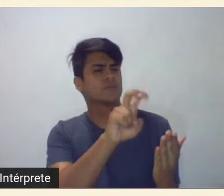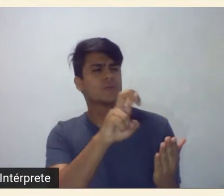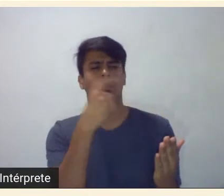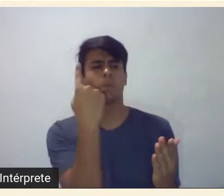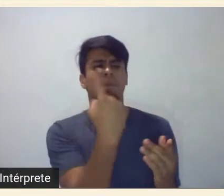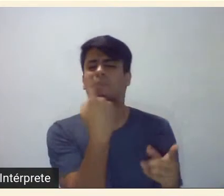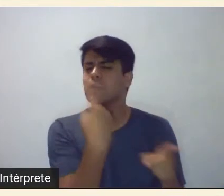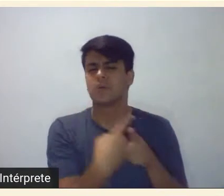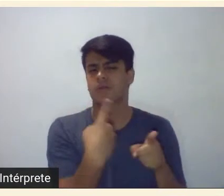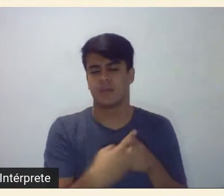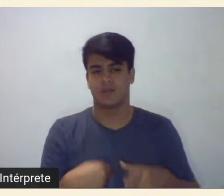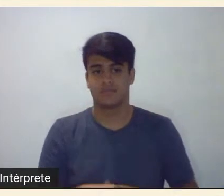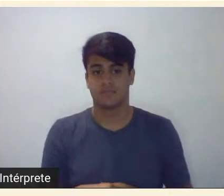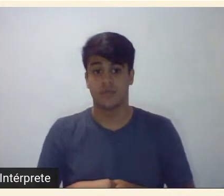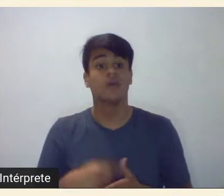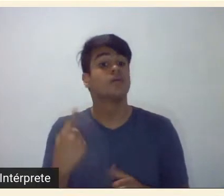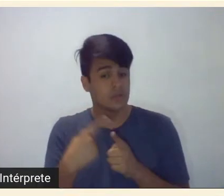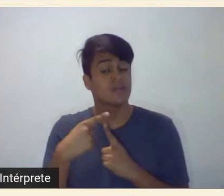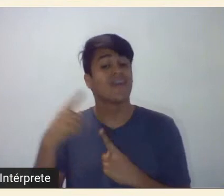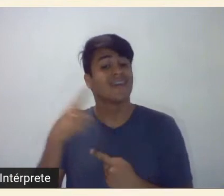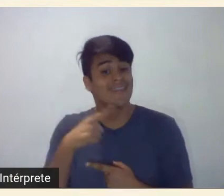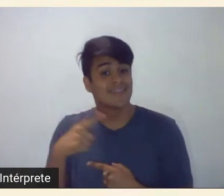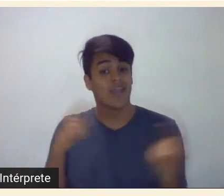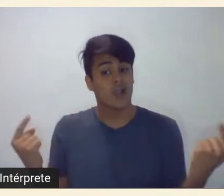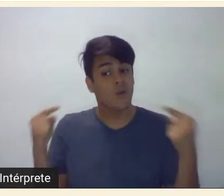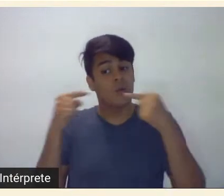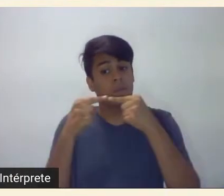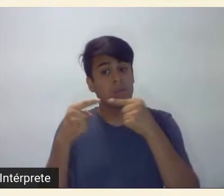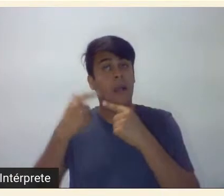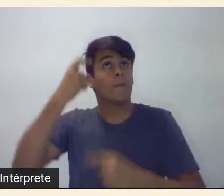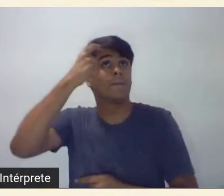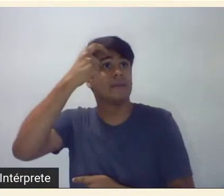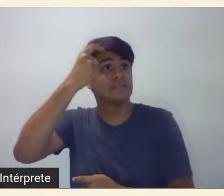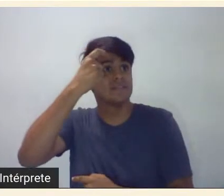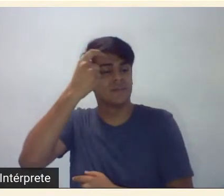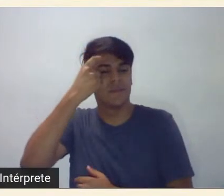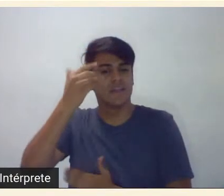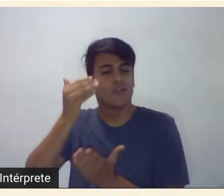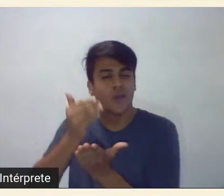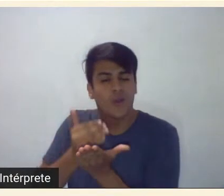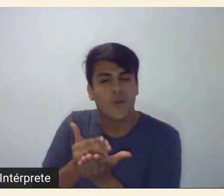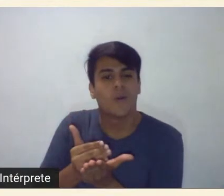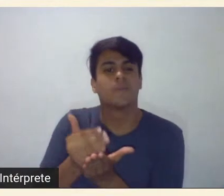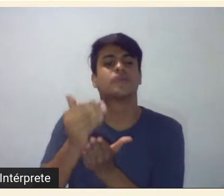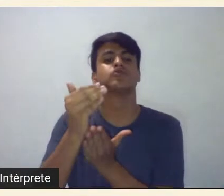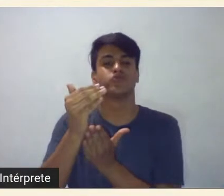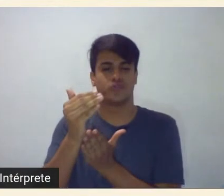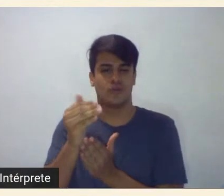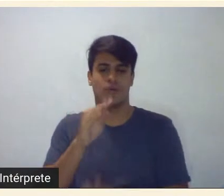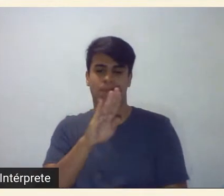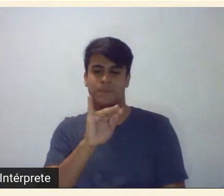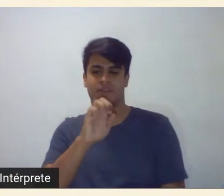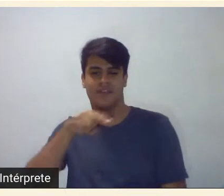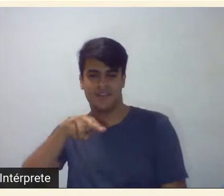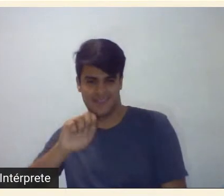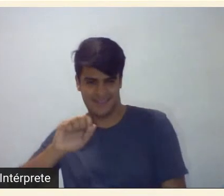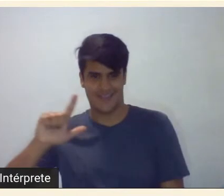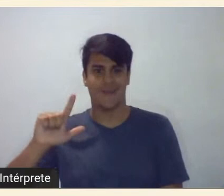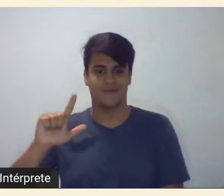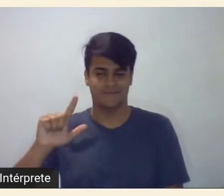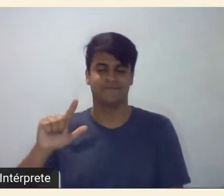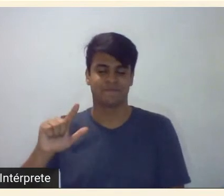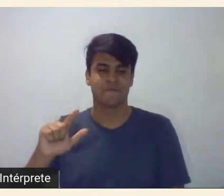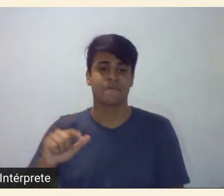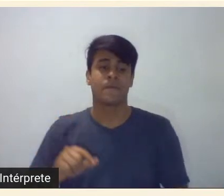obra que tem uma relação com o pensamento construtivo que começa a se colocar ali na Bienal com uma força então eu acho